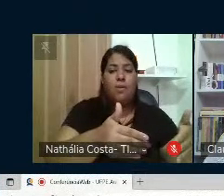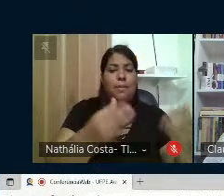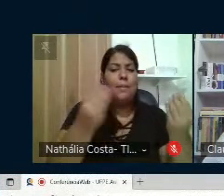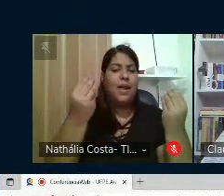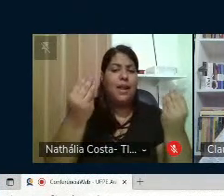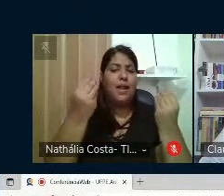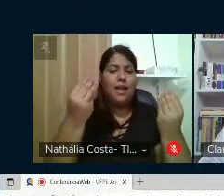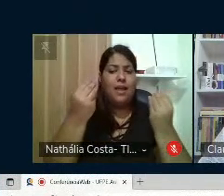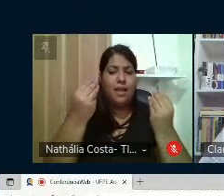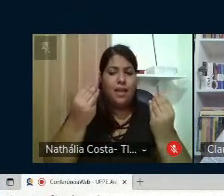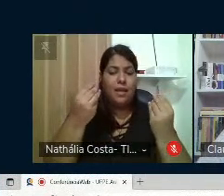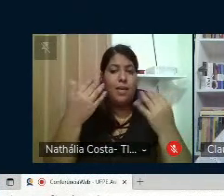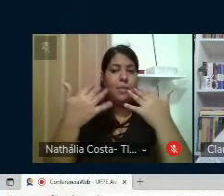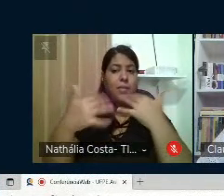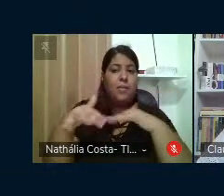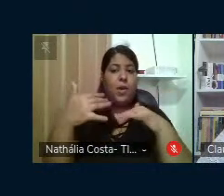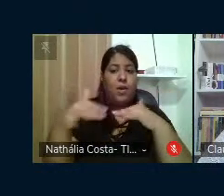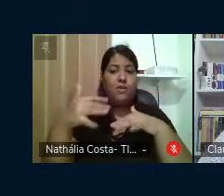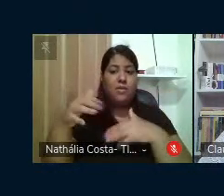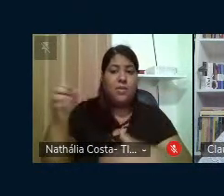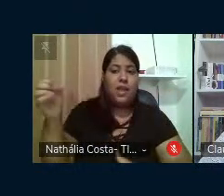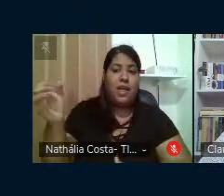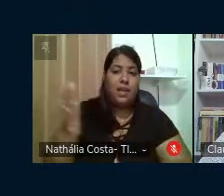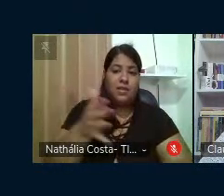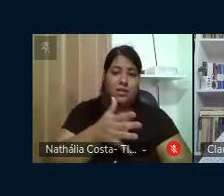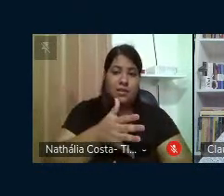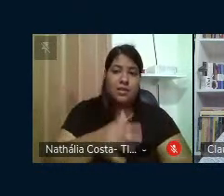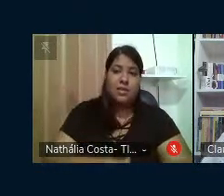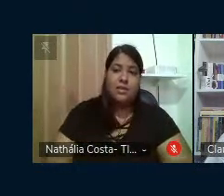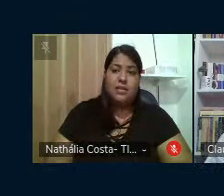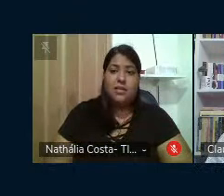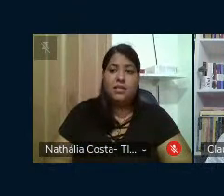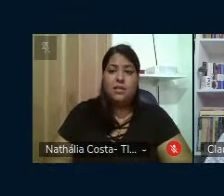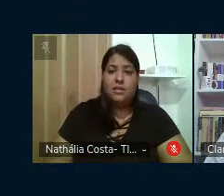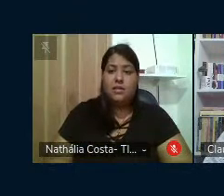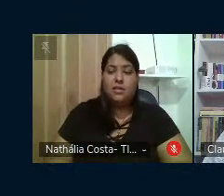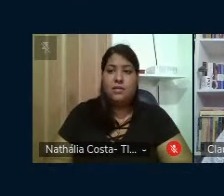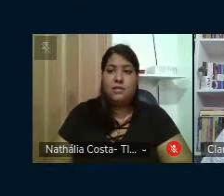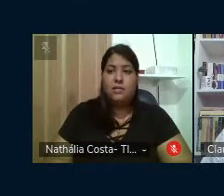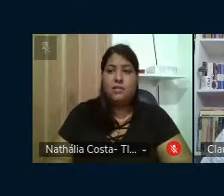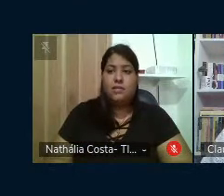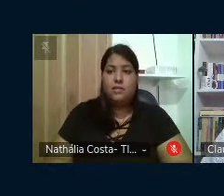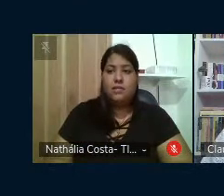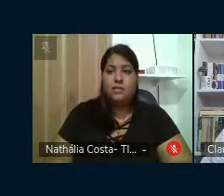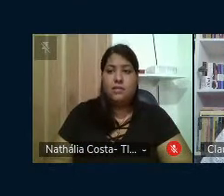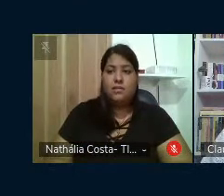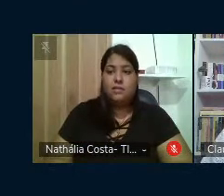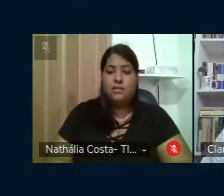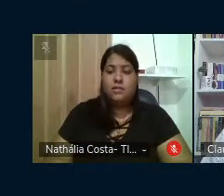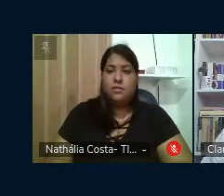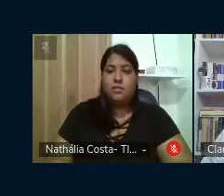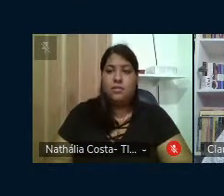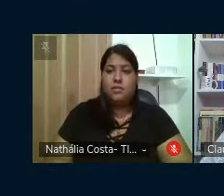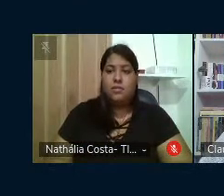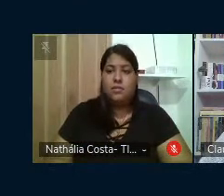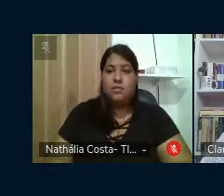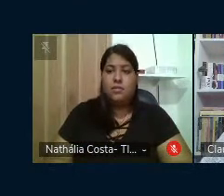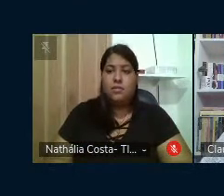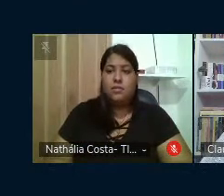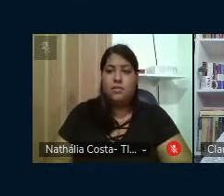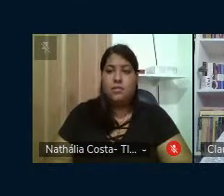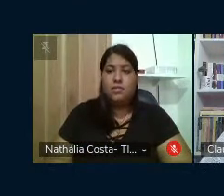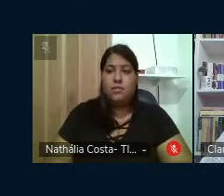um movimento mais recente que gostaria de compartilhar também com vocês.